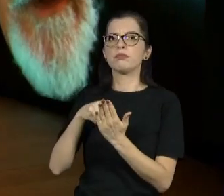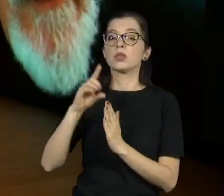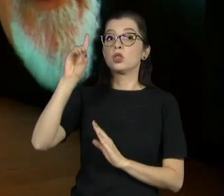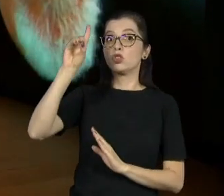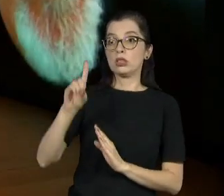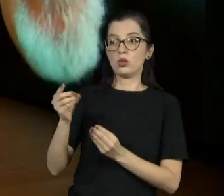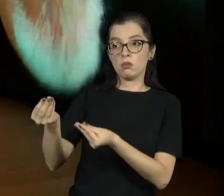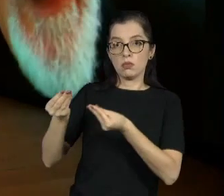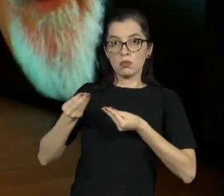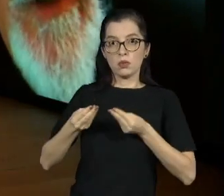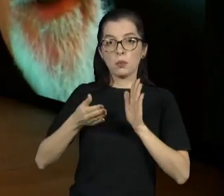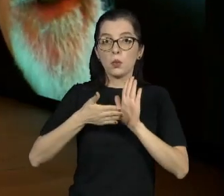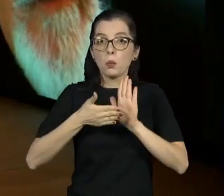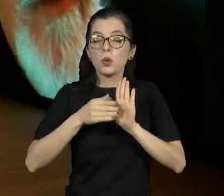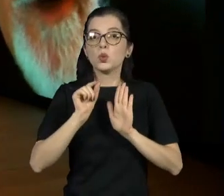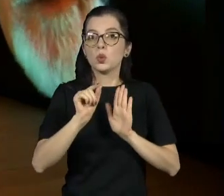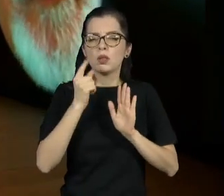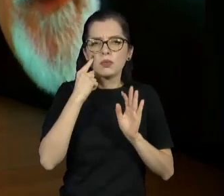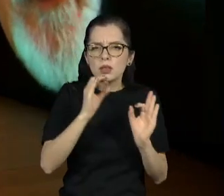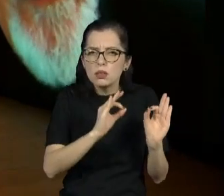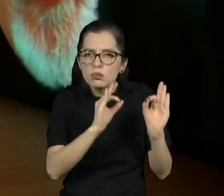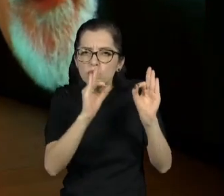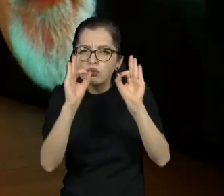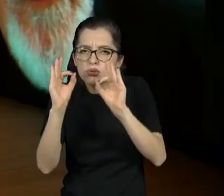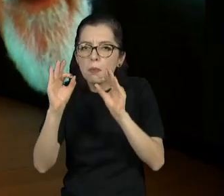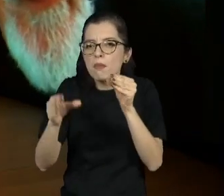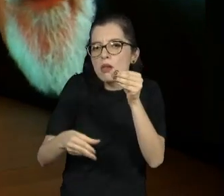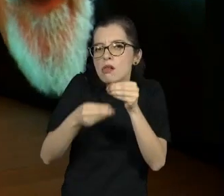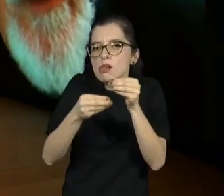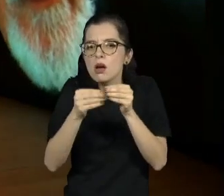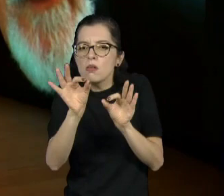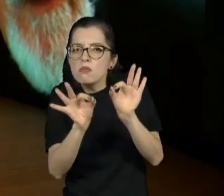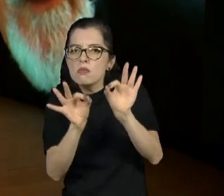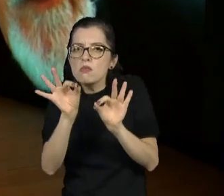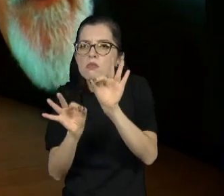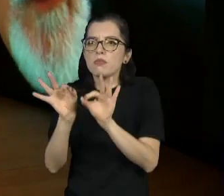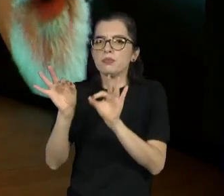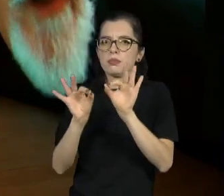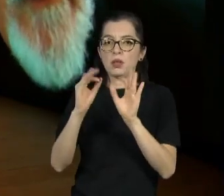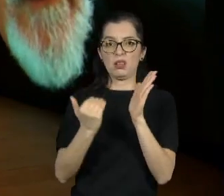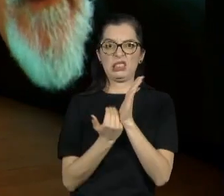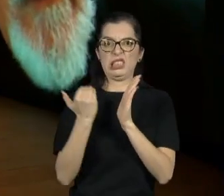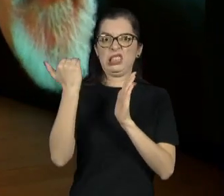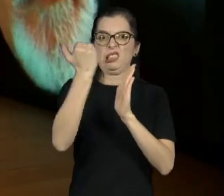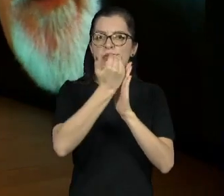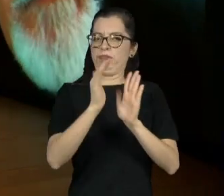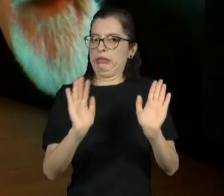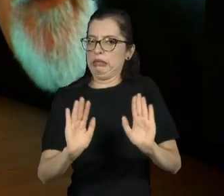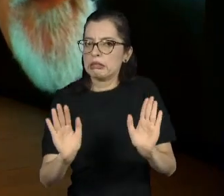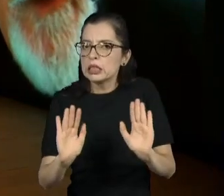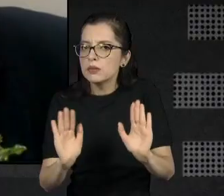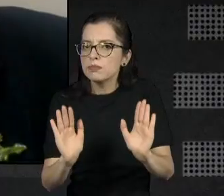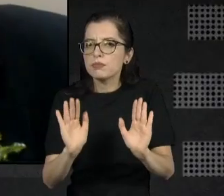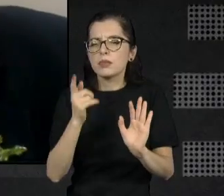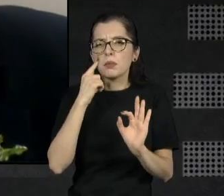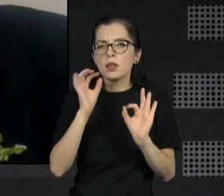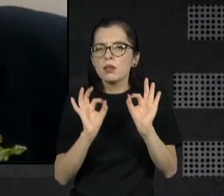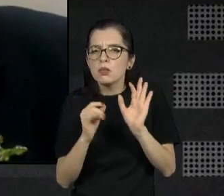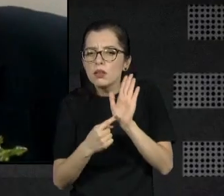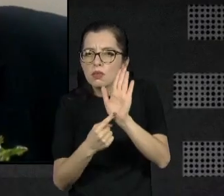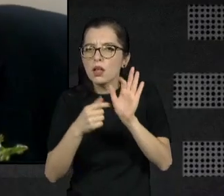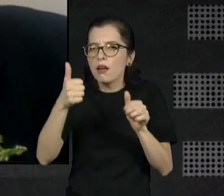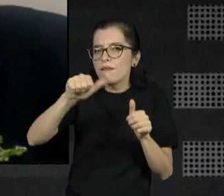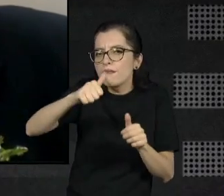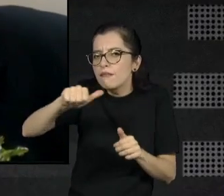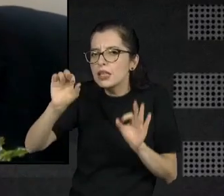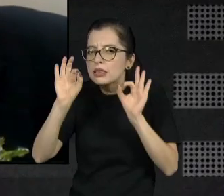eles vão, sempre eu ponho mais, eu vou mais pelo exagero, espero que eles cortem, eu vou limpando, sempre foi assim